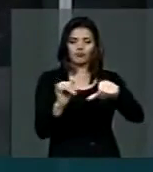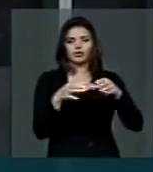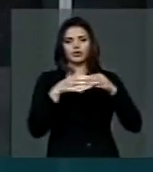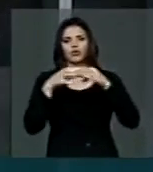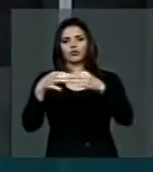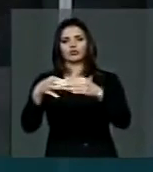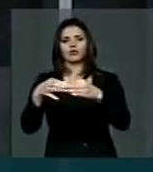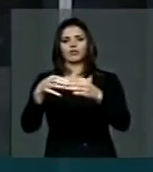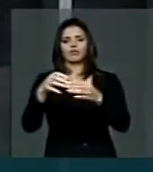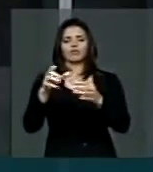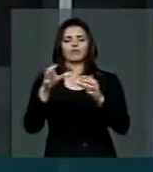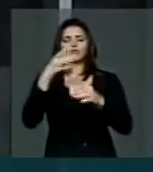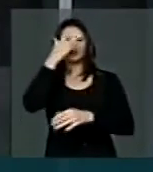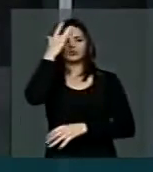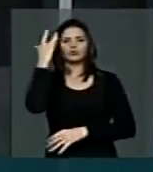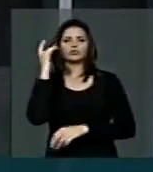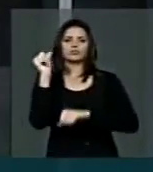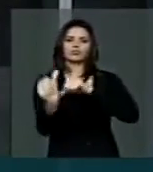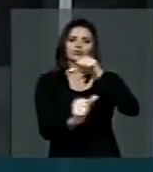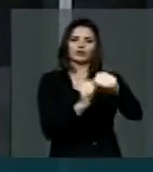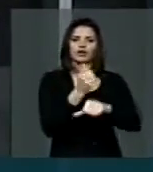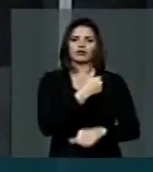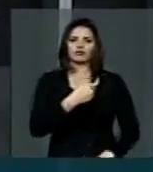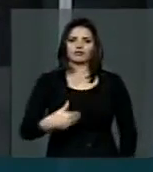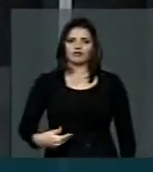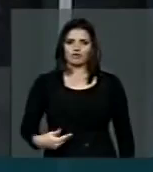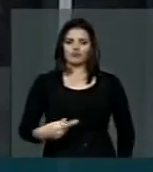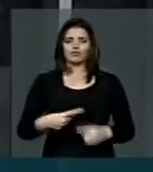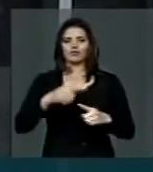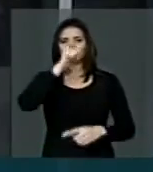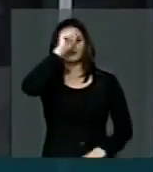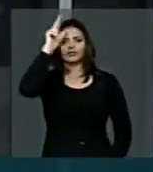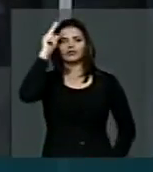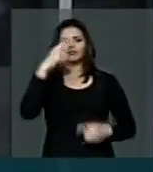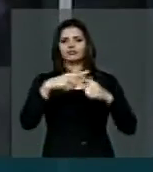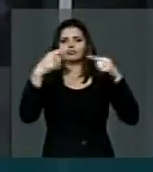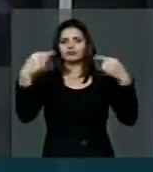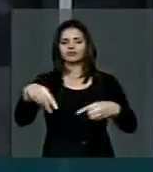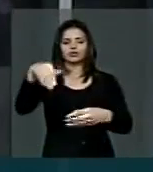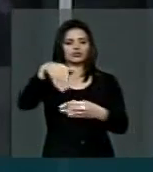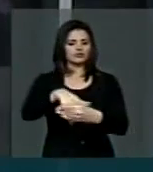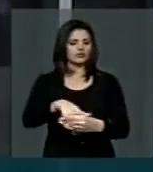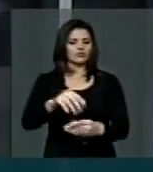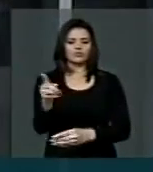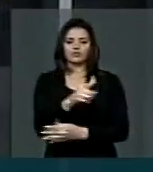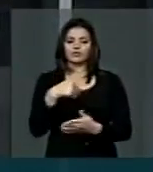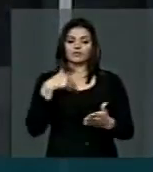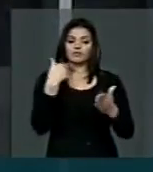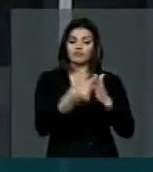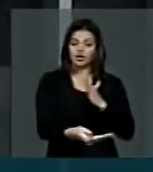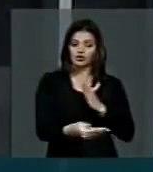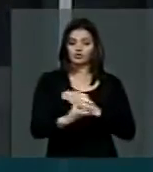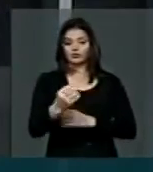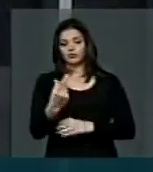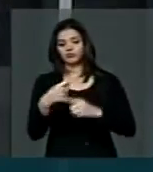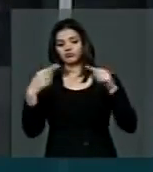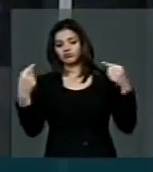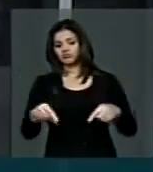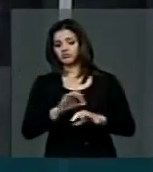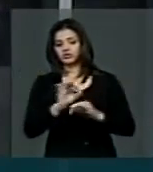que há prefeitos que não disputam a eleição ou perdem a reeleição